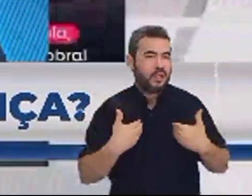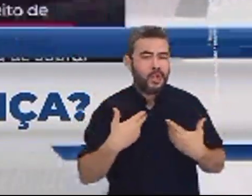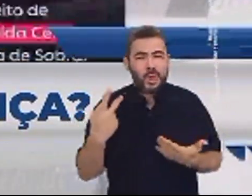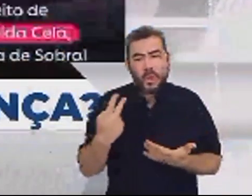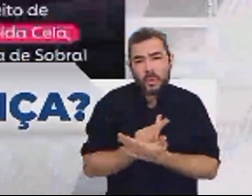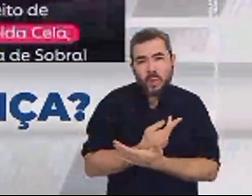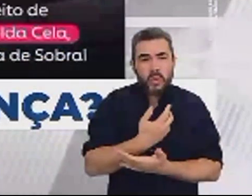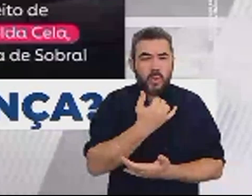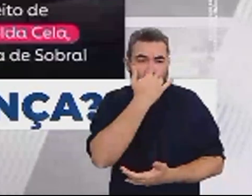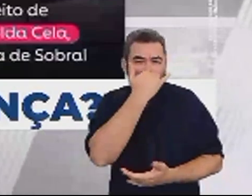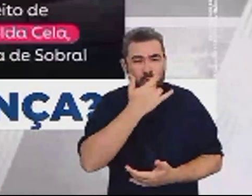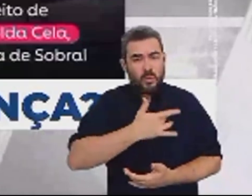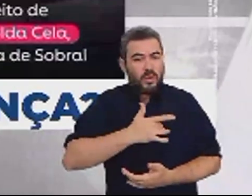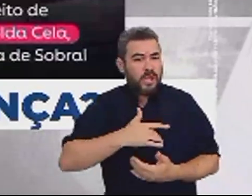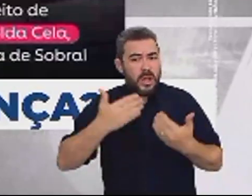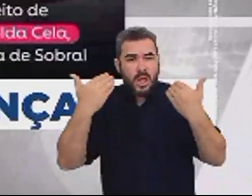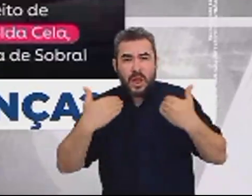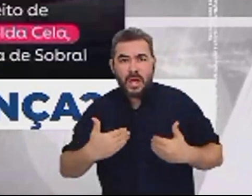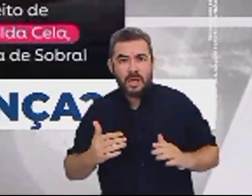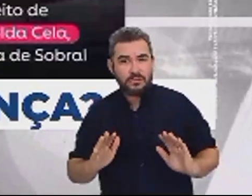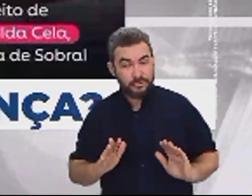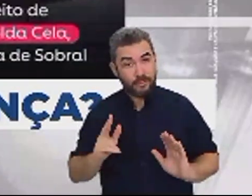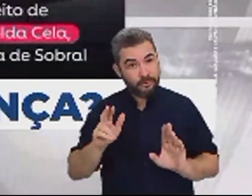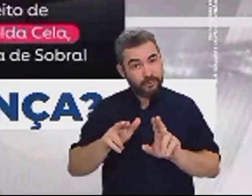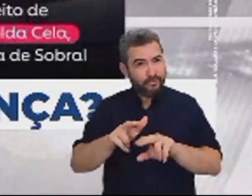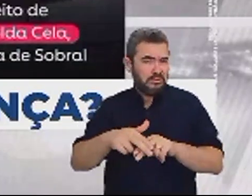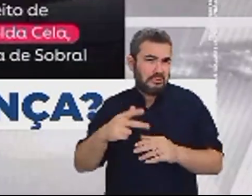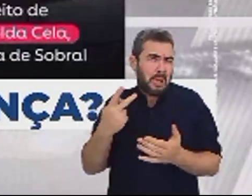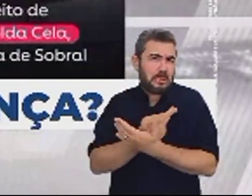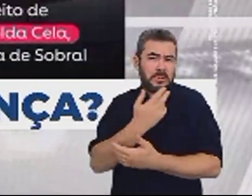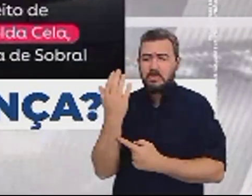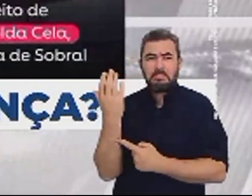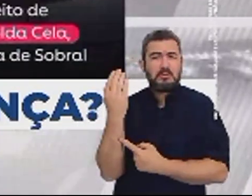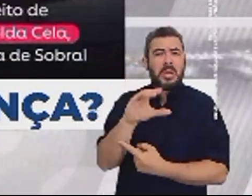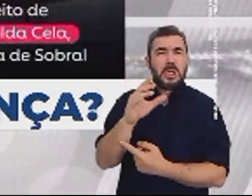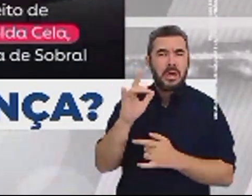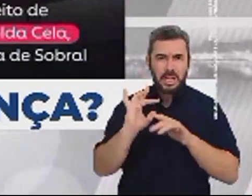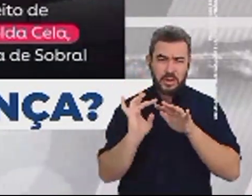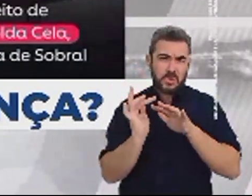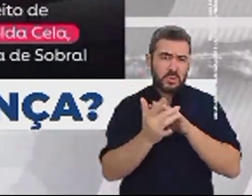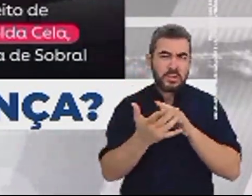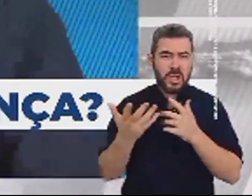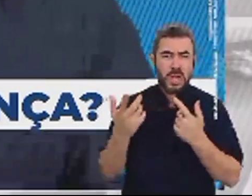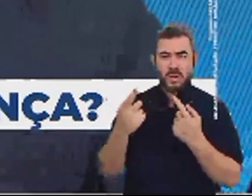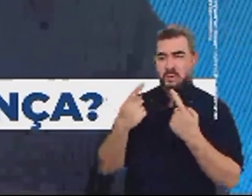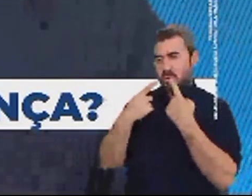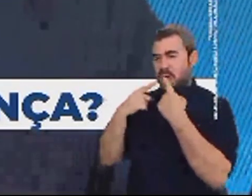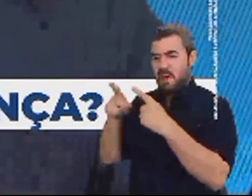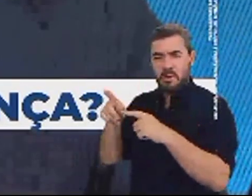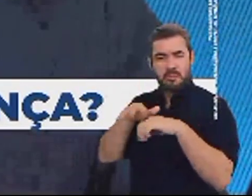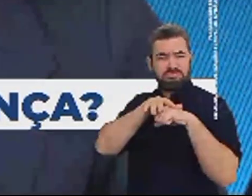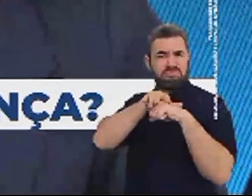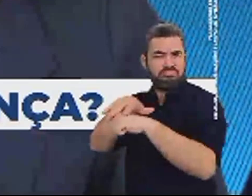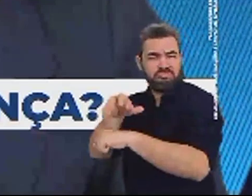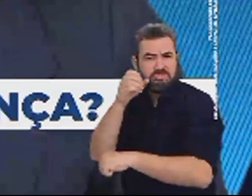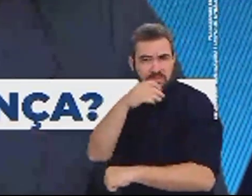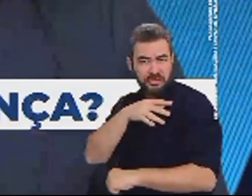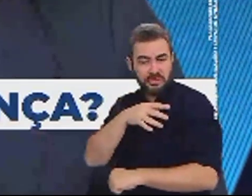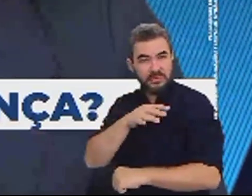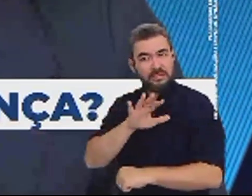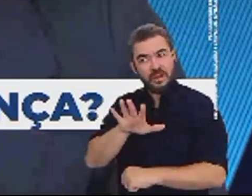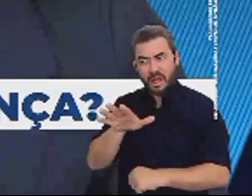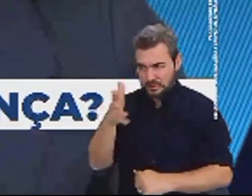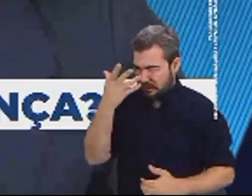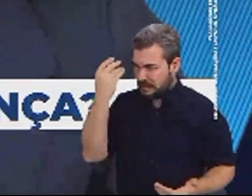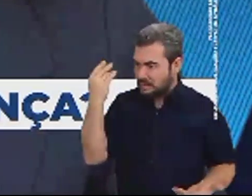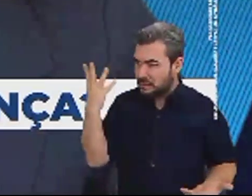de uma suposta ameaça que teria ocorrido nas redes sociais Parece que ela esquece que toda a nossa população sofre